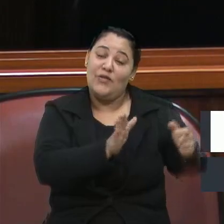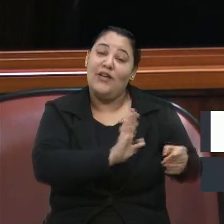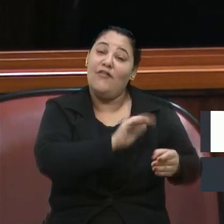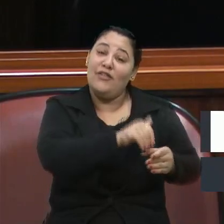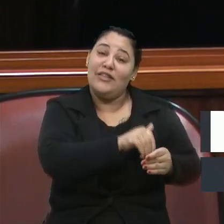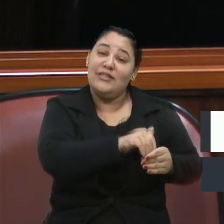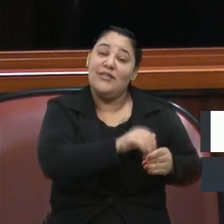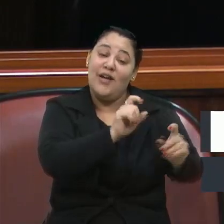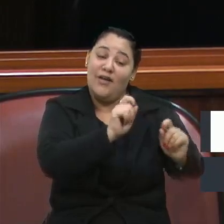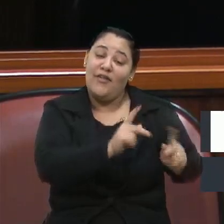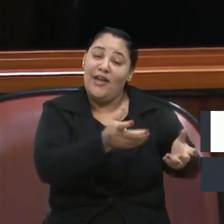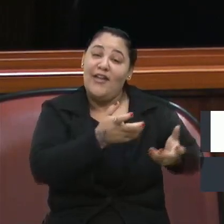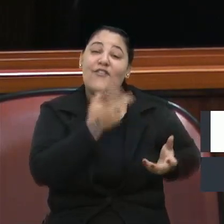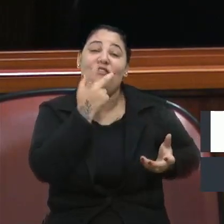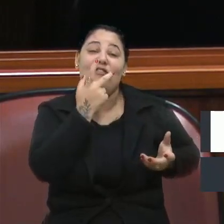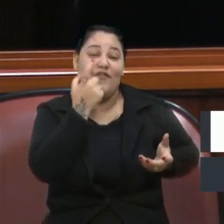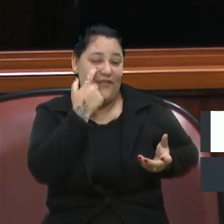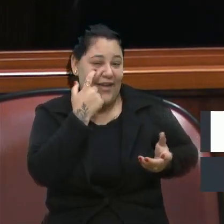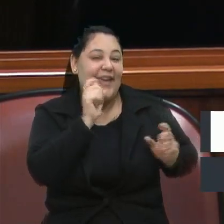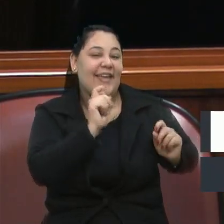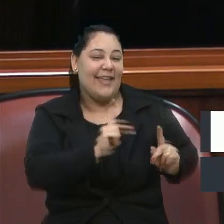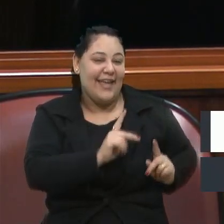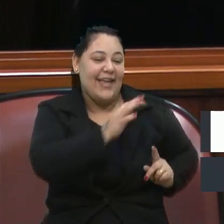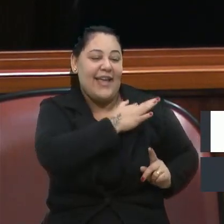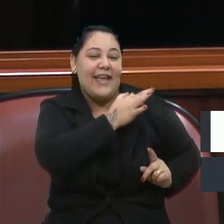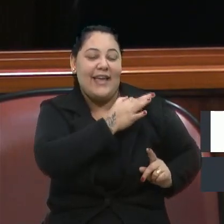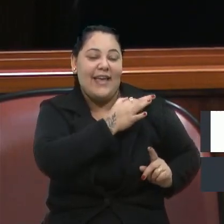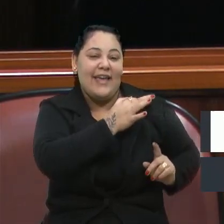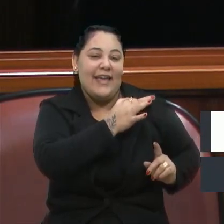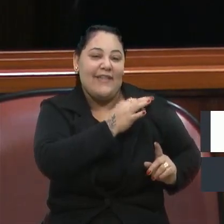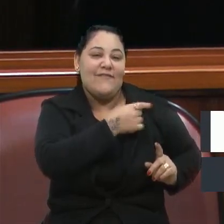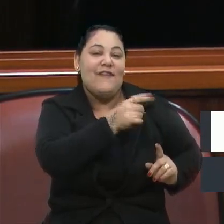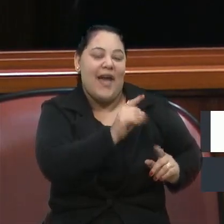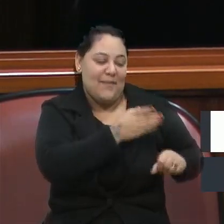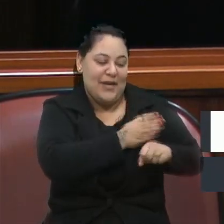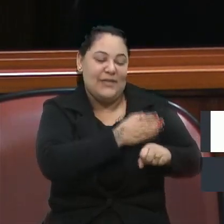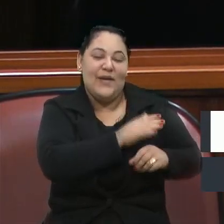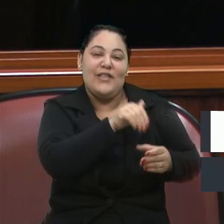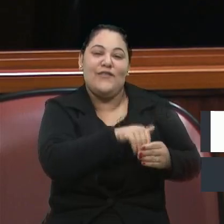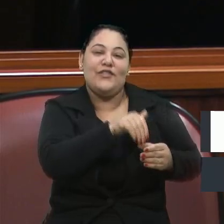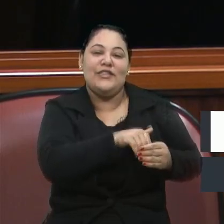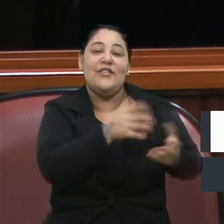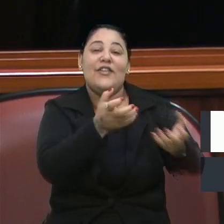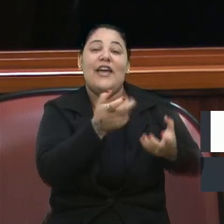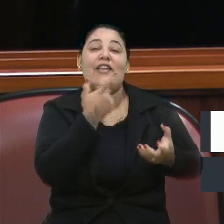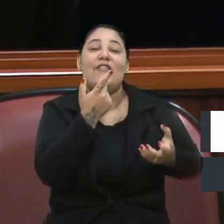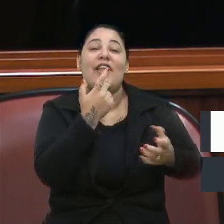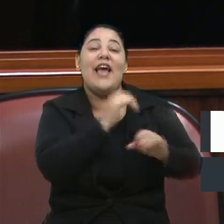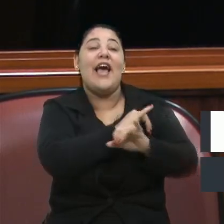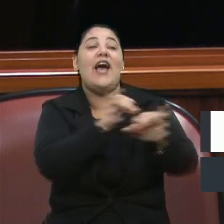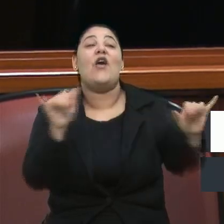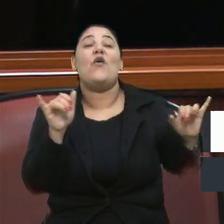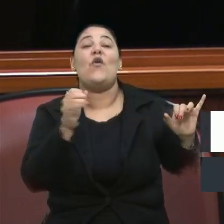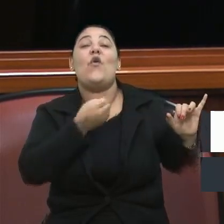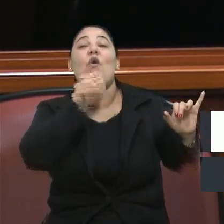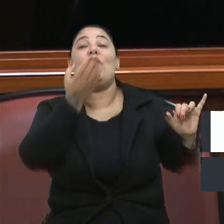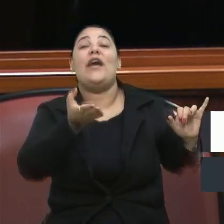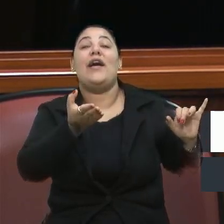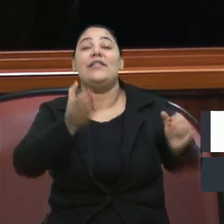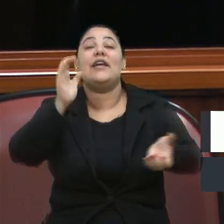cargo, a outro, que diga para a sociedade caxiense, se é contra o casamento homoafetivo. Vamos para esse debate.